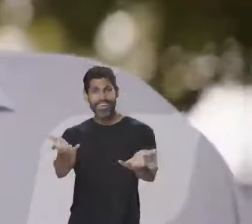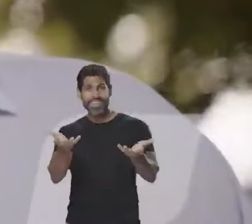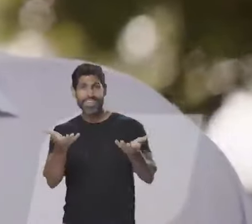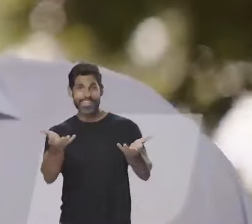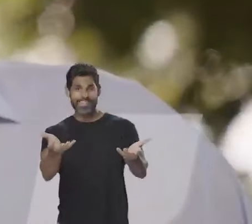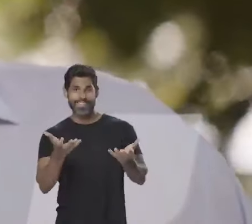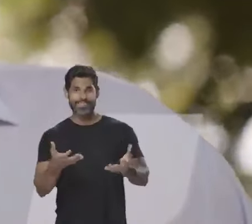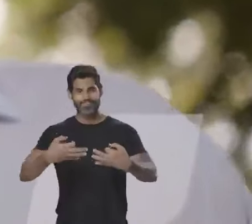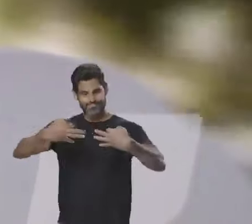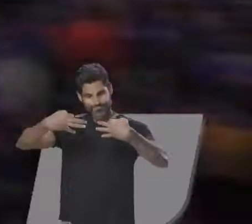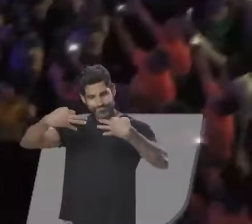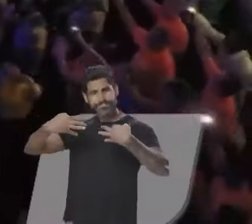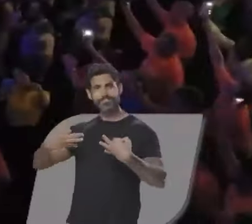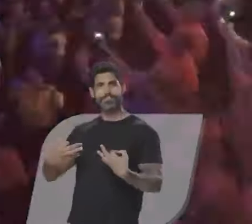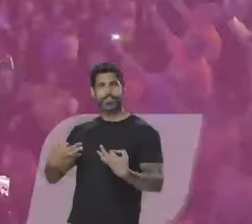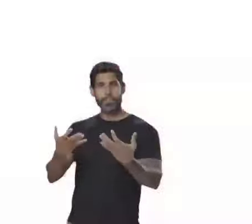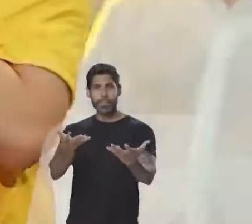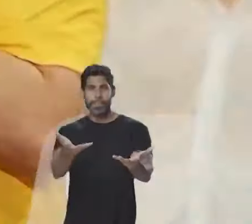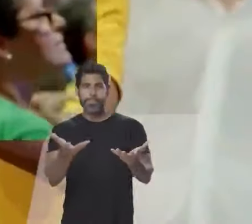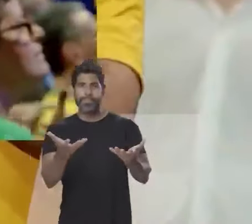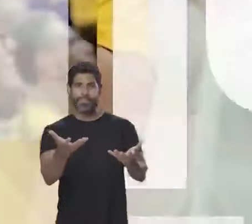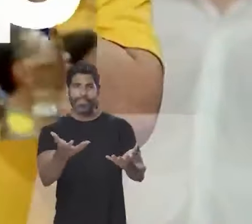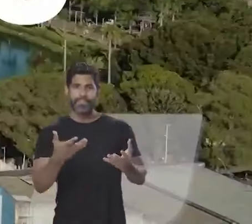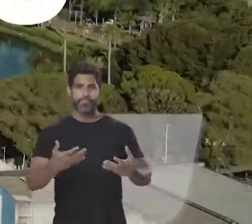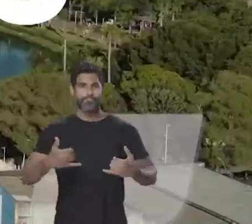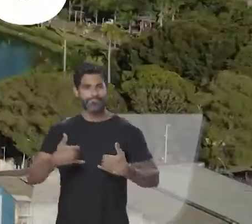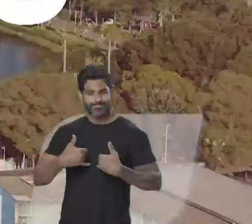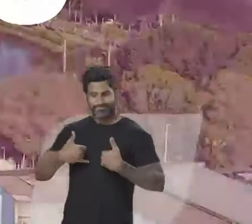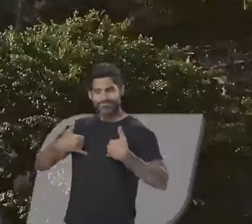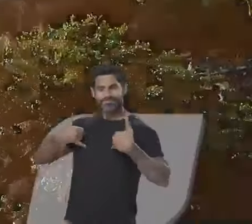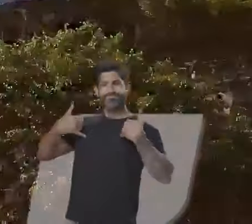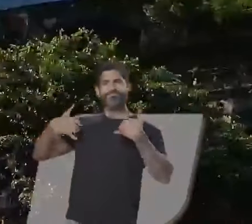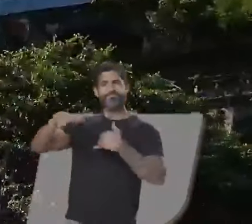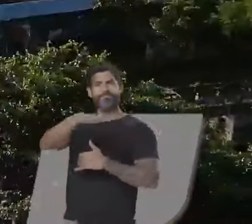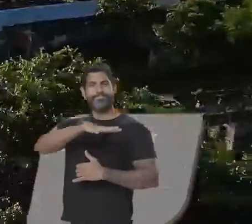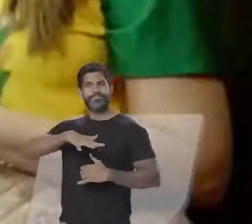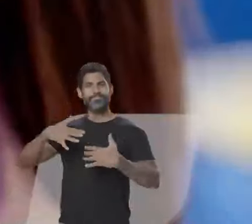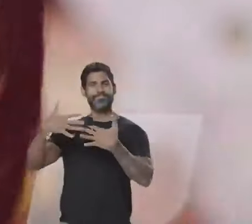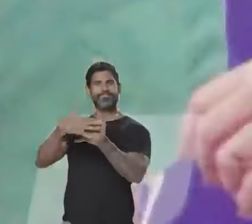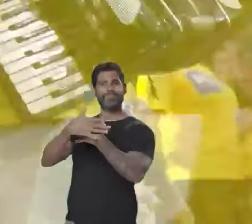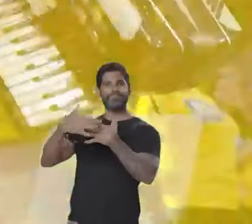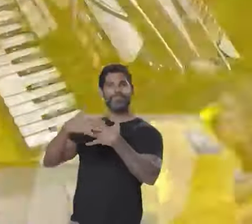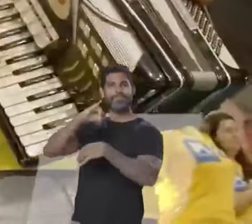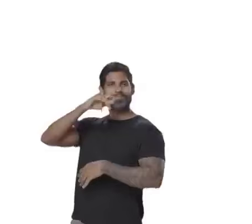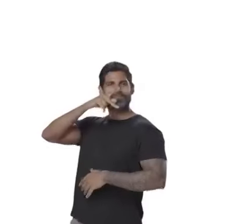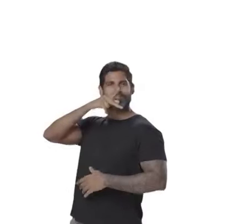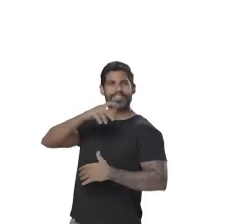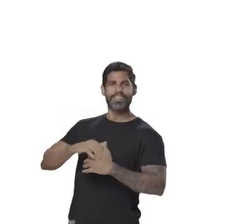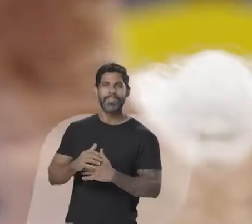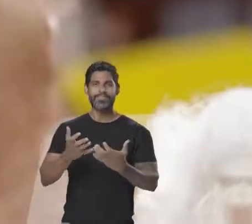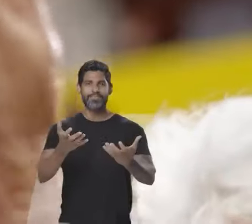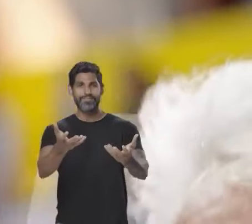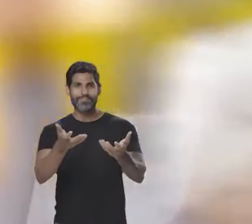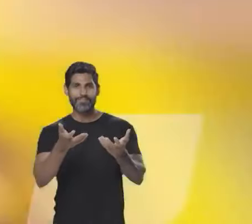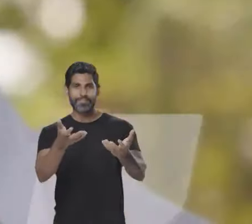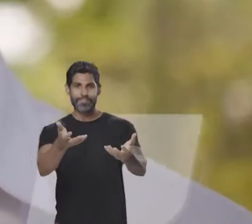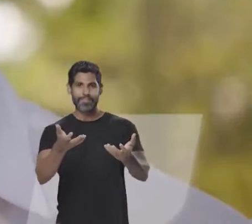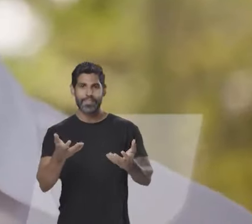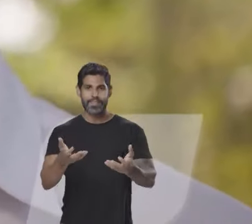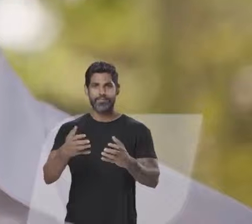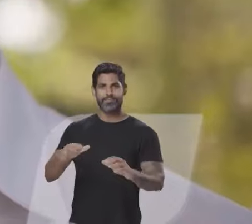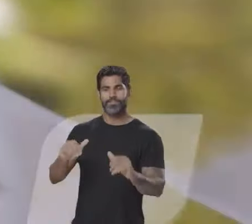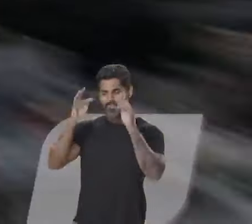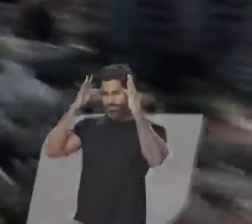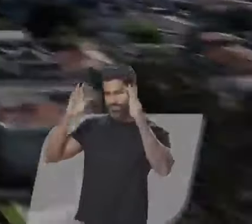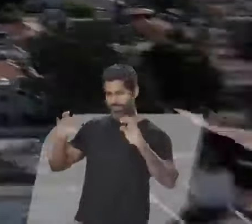honestidade Eu quero ter orgulho da minha cidade Eu quero, quero confé